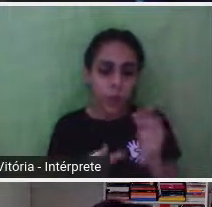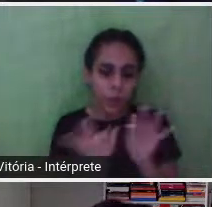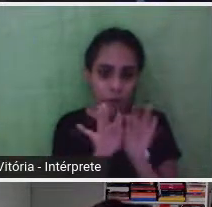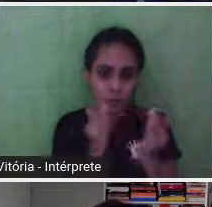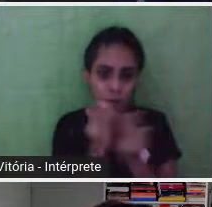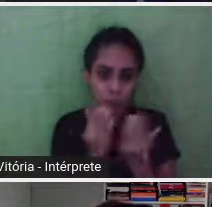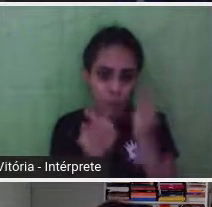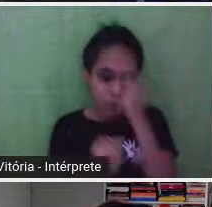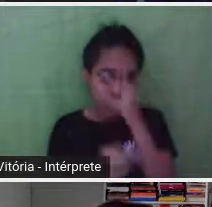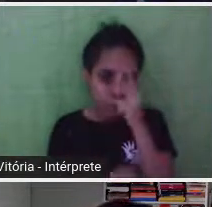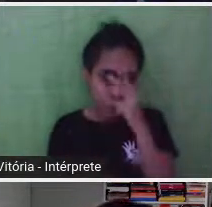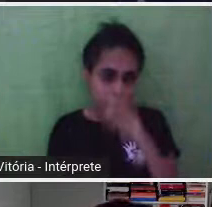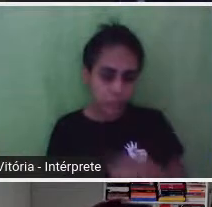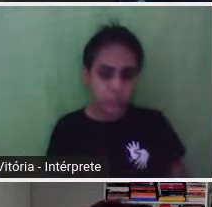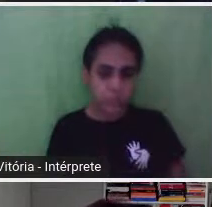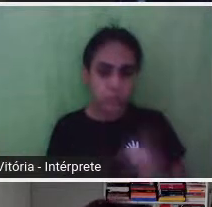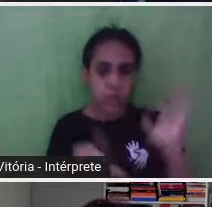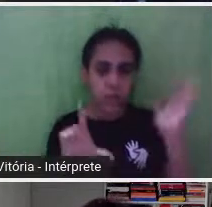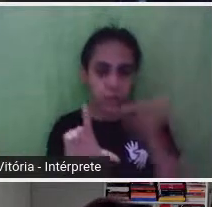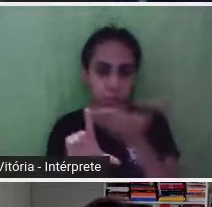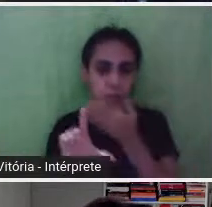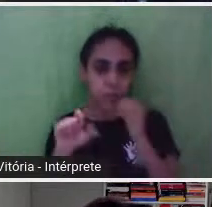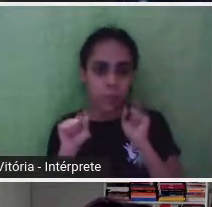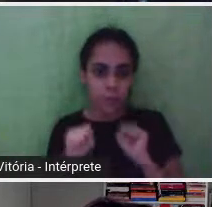como é isso. Pode passar. Isso.